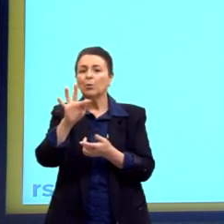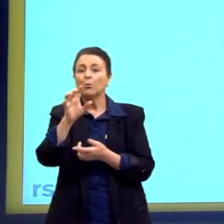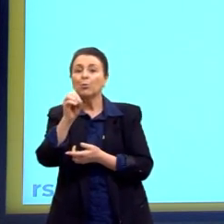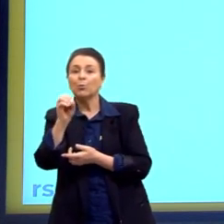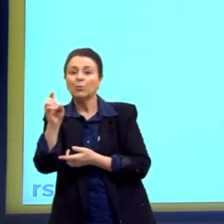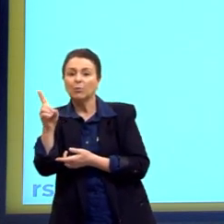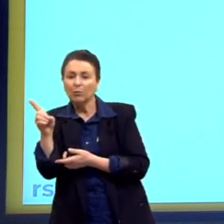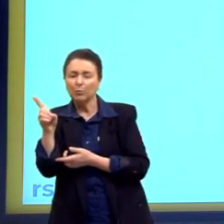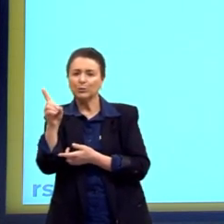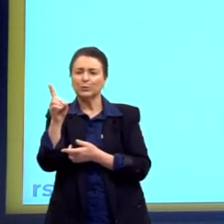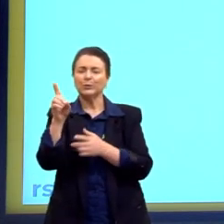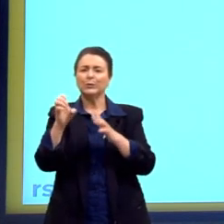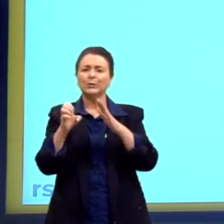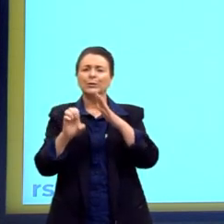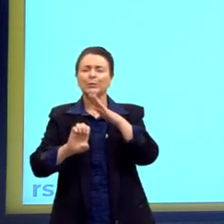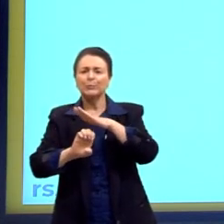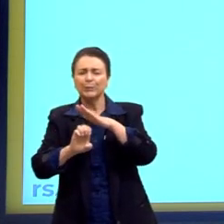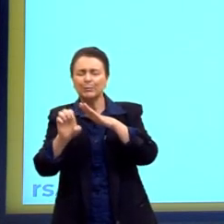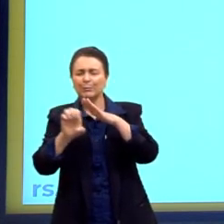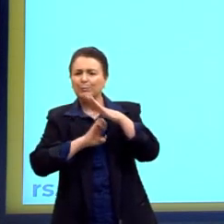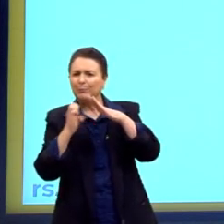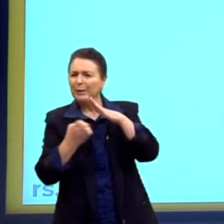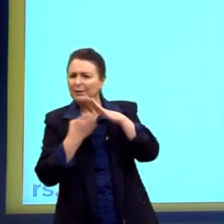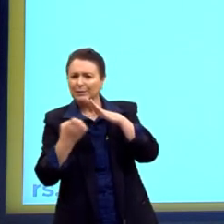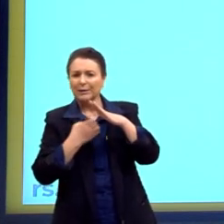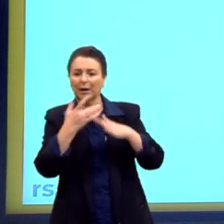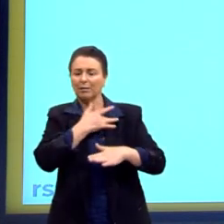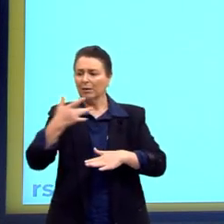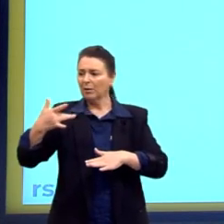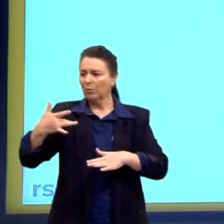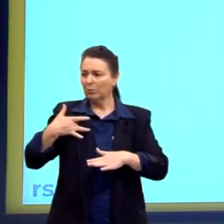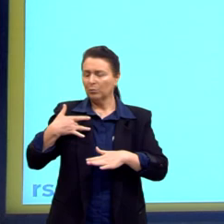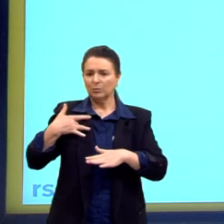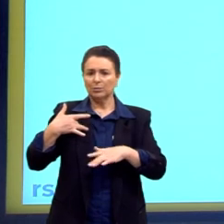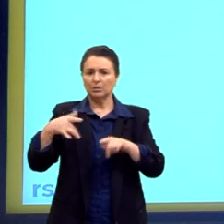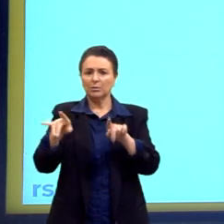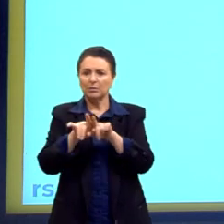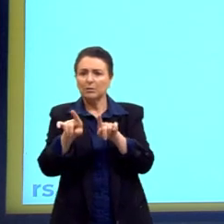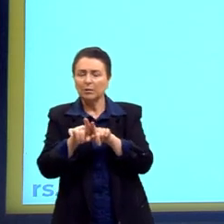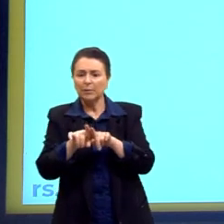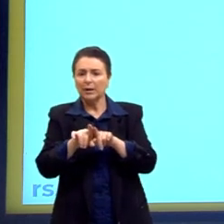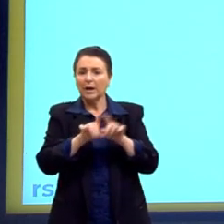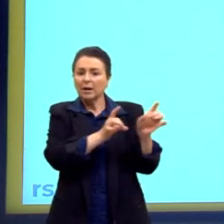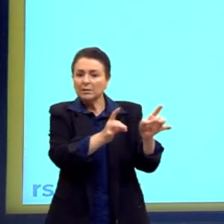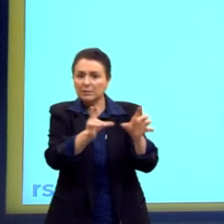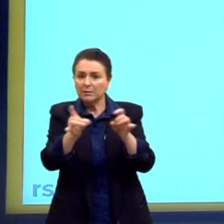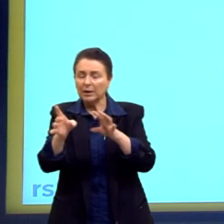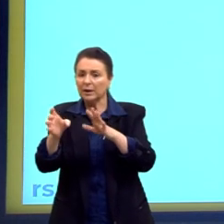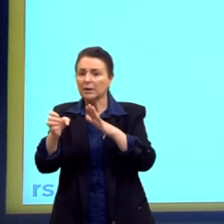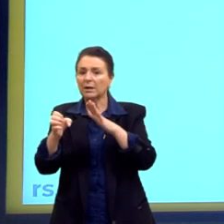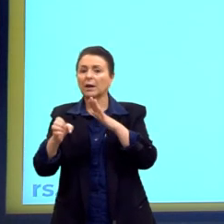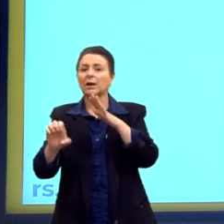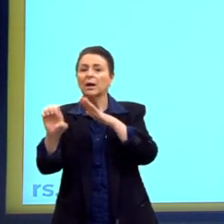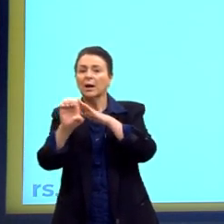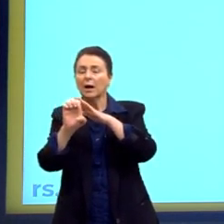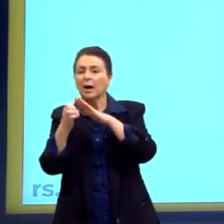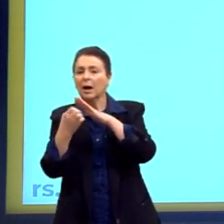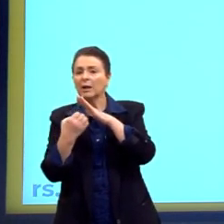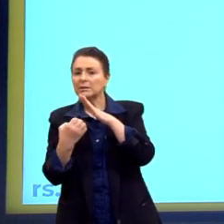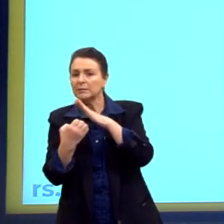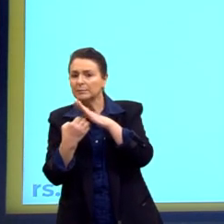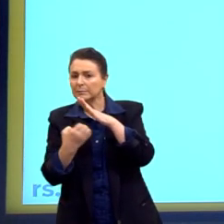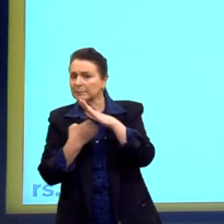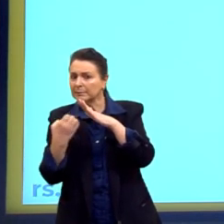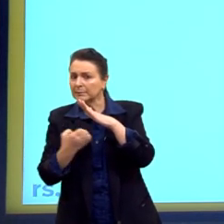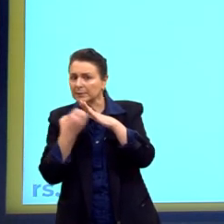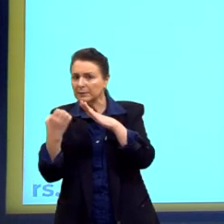empresas na área da saúde, da comunicação. São empresas que saem do Estado e passam agora a ser privatizadas. Olha só, o estado transfere para o mercado.